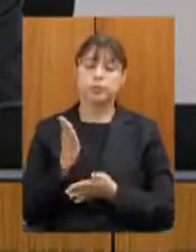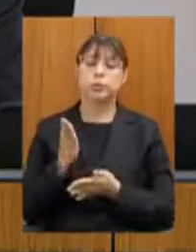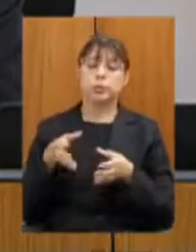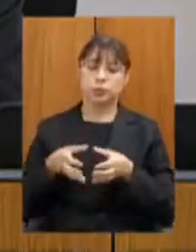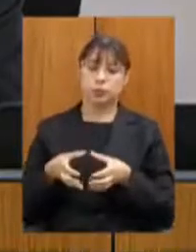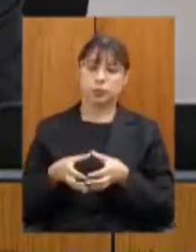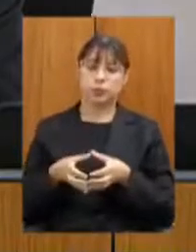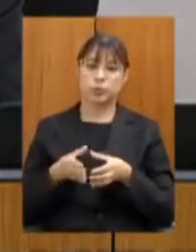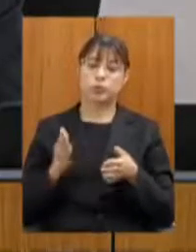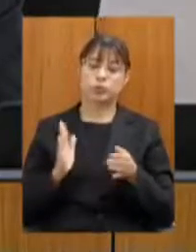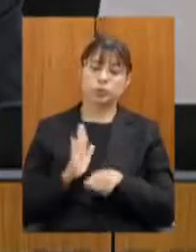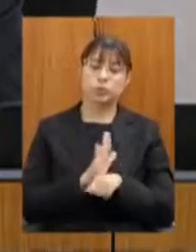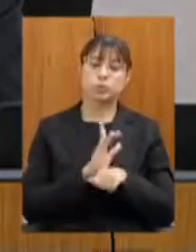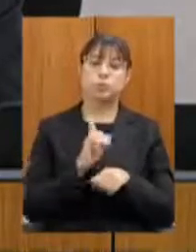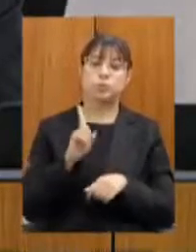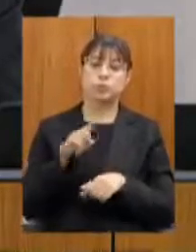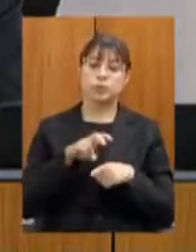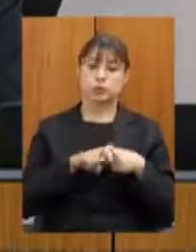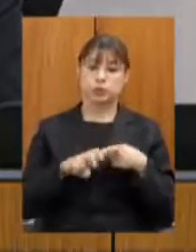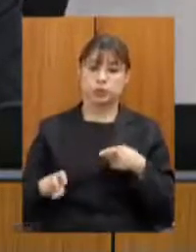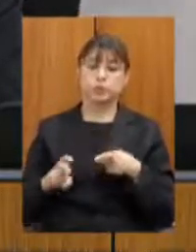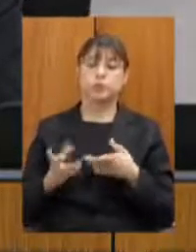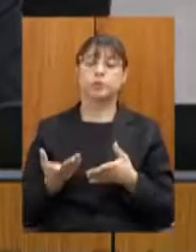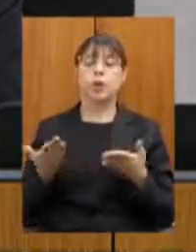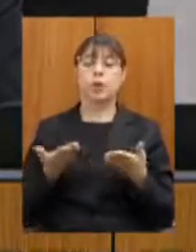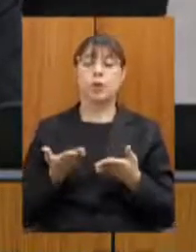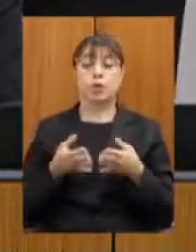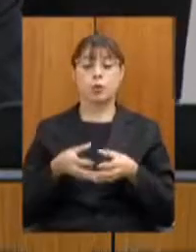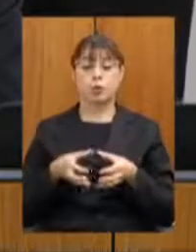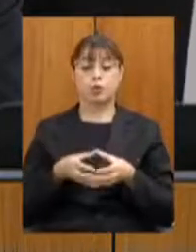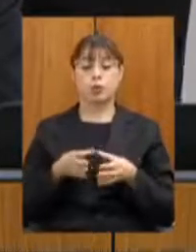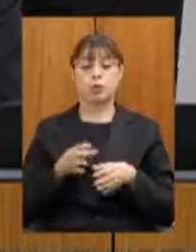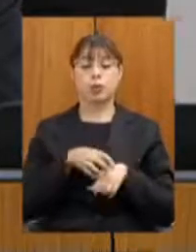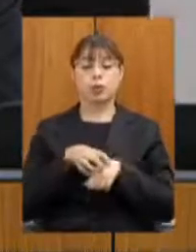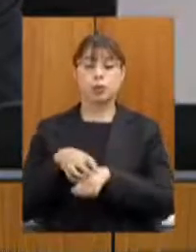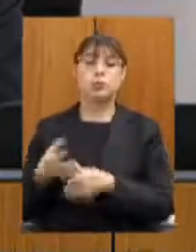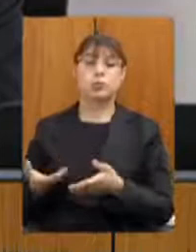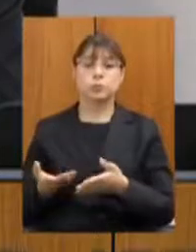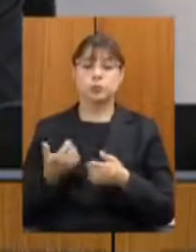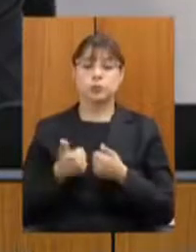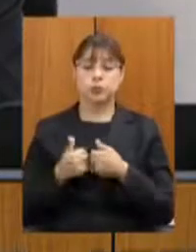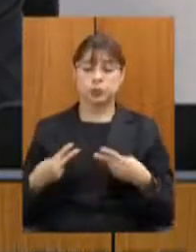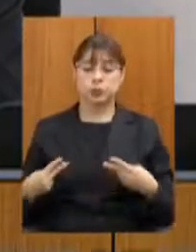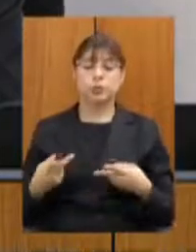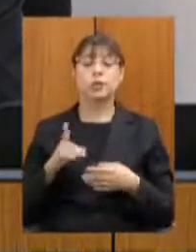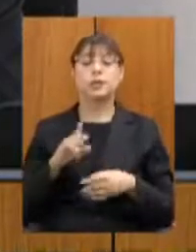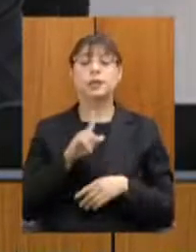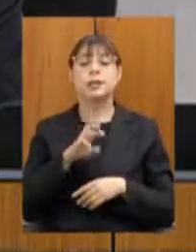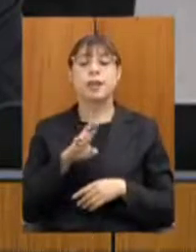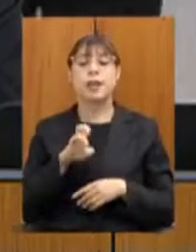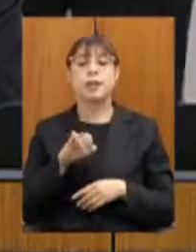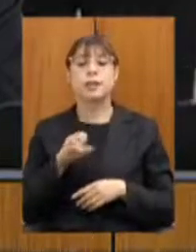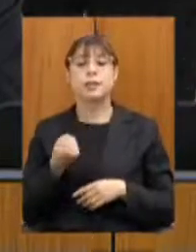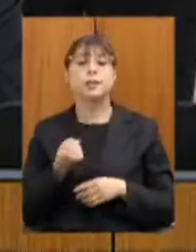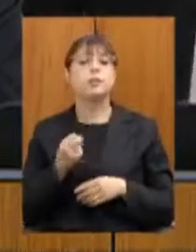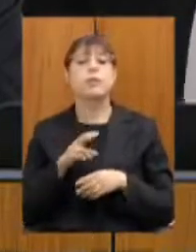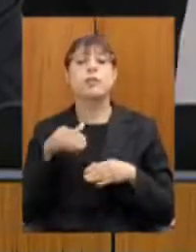comissão extraordinária pró-ferrovias agora pela comissão de transportes como voto deputado Zé Reis